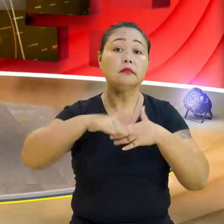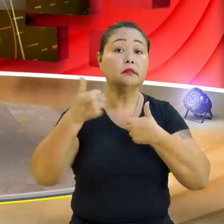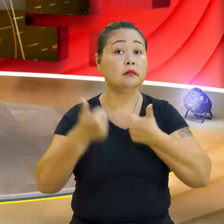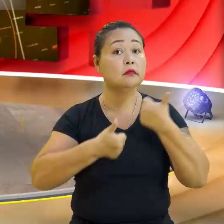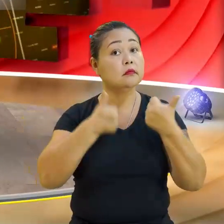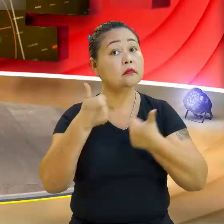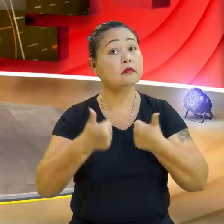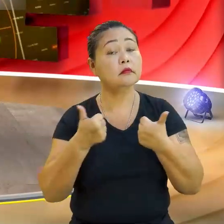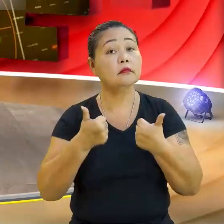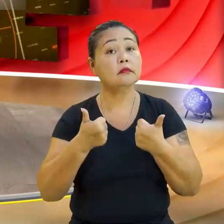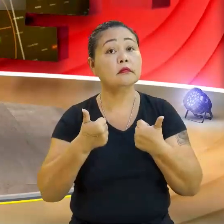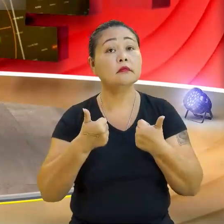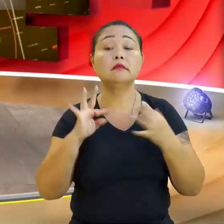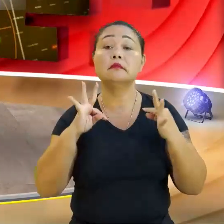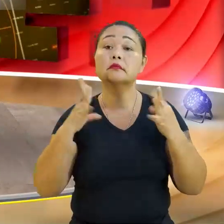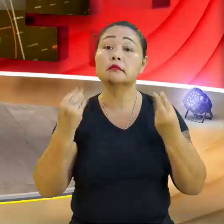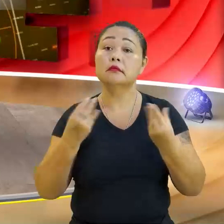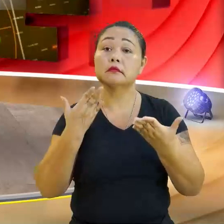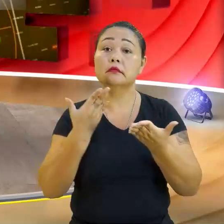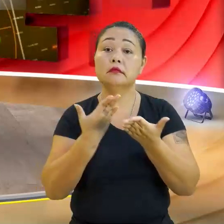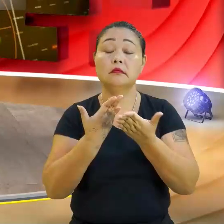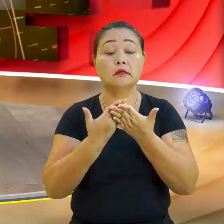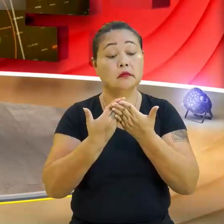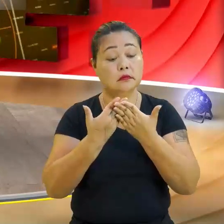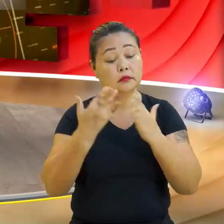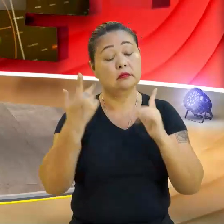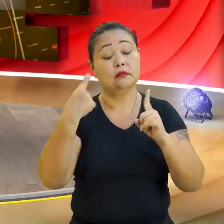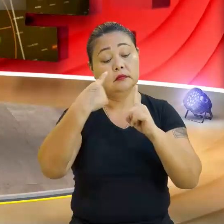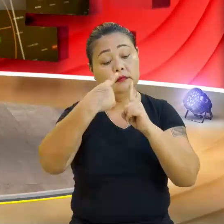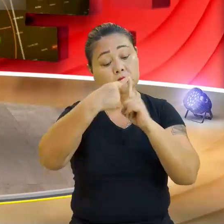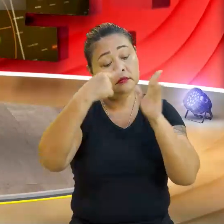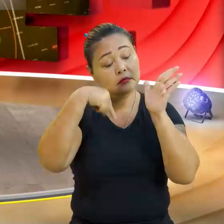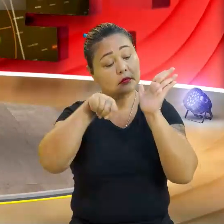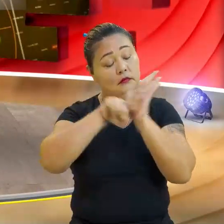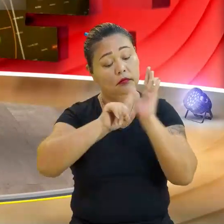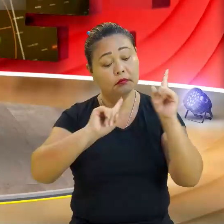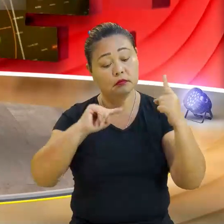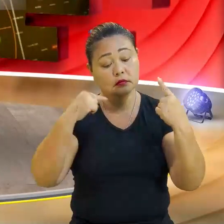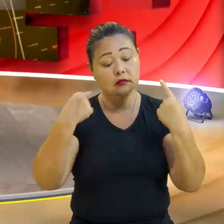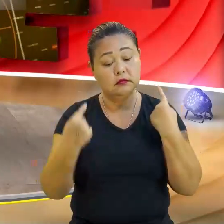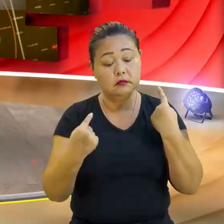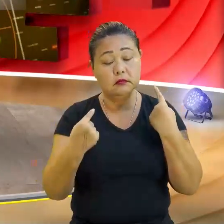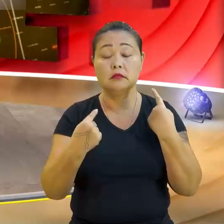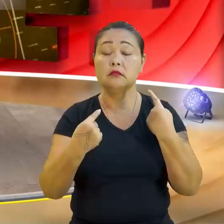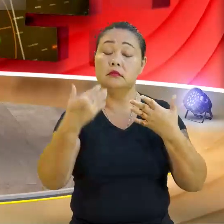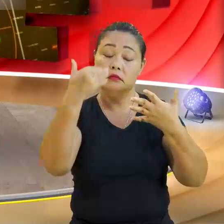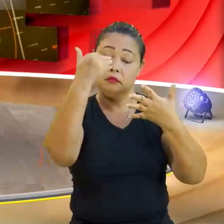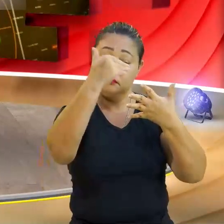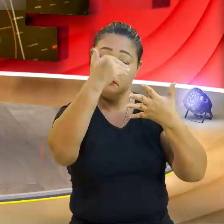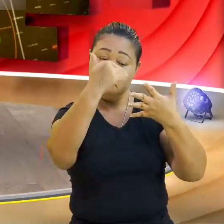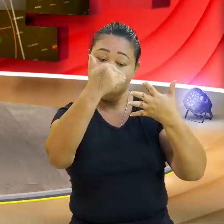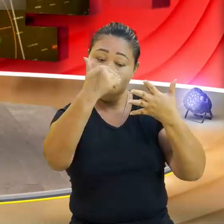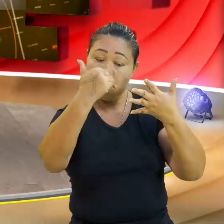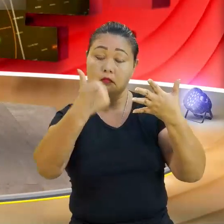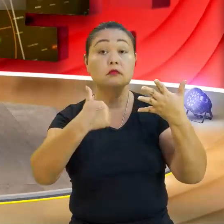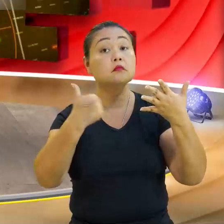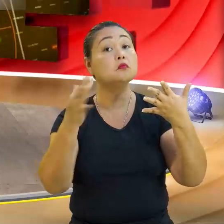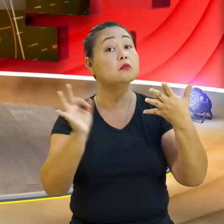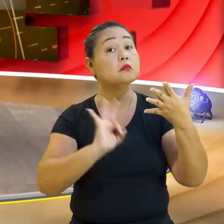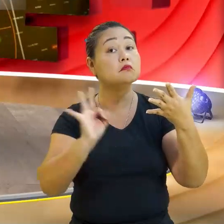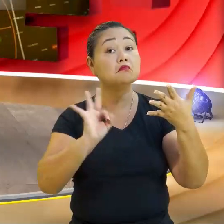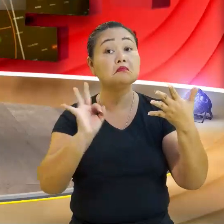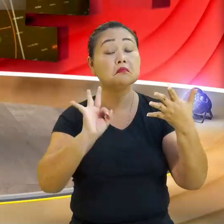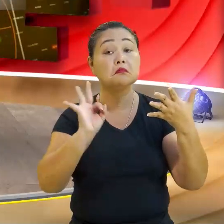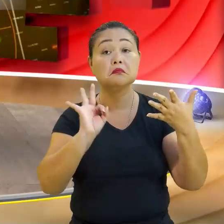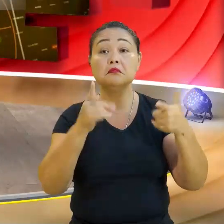Então, com tudo isso, o estudo do sinal fica fácil, Uma mão com É só seguir o passo a passo que você não terá dificuldade e vai,